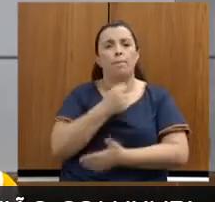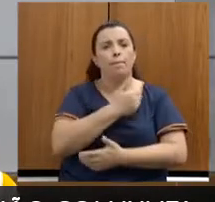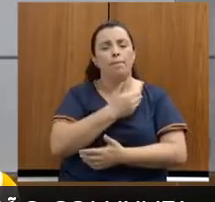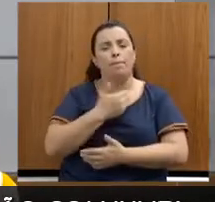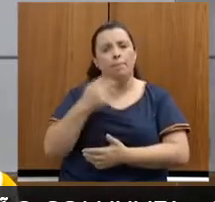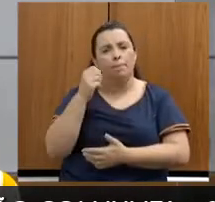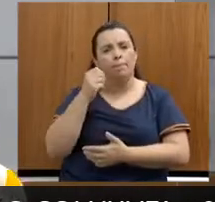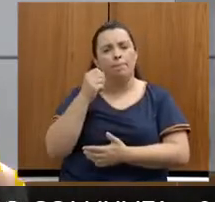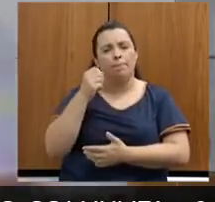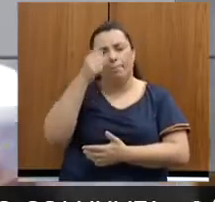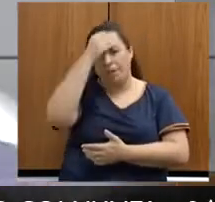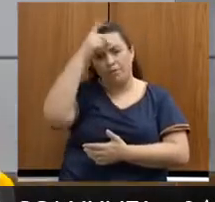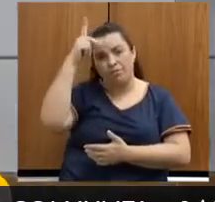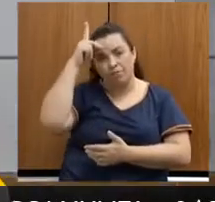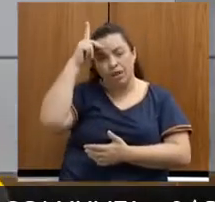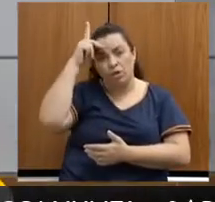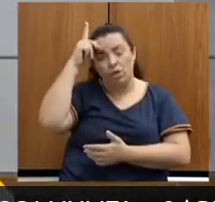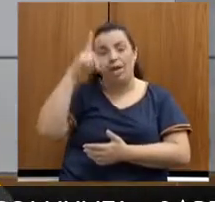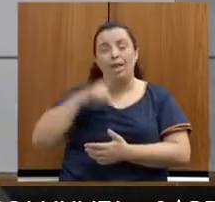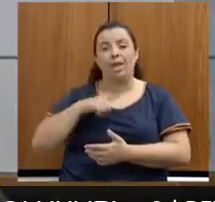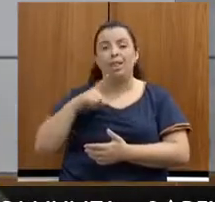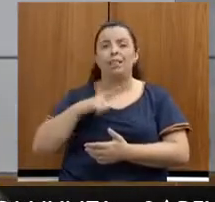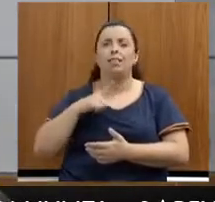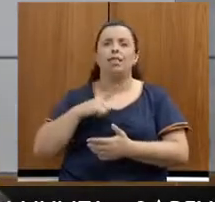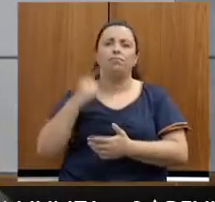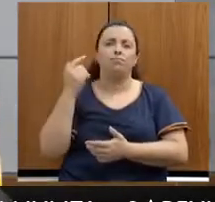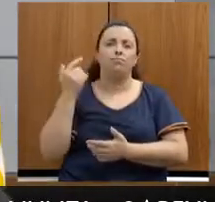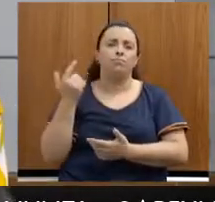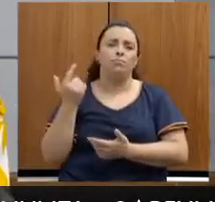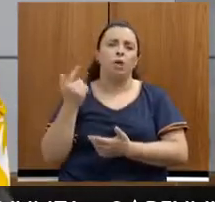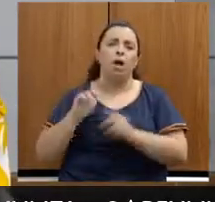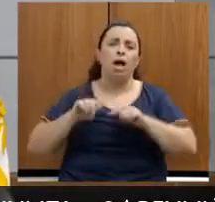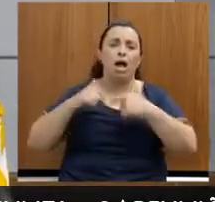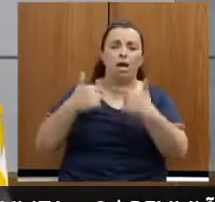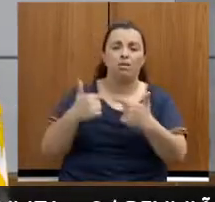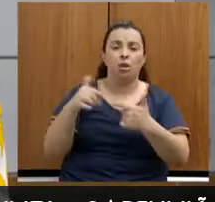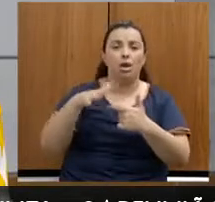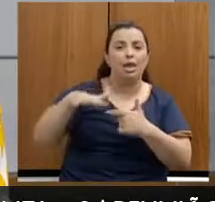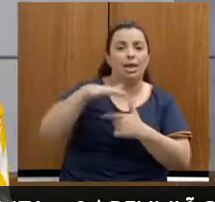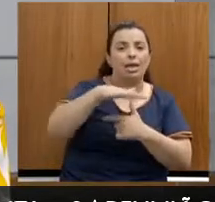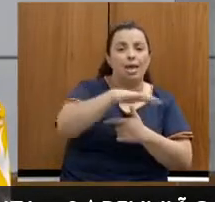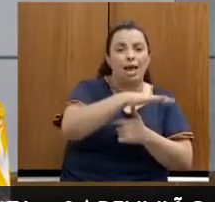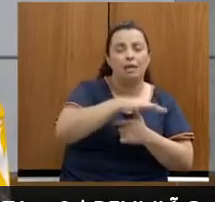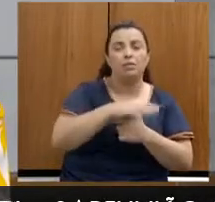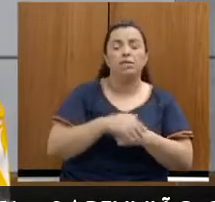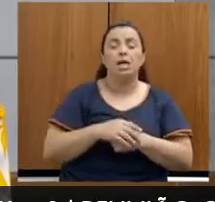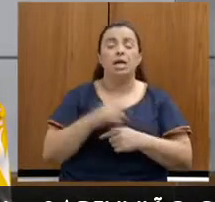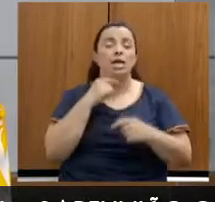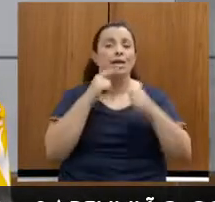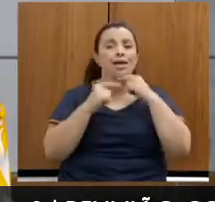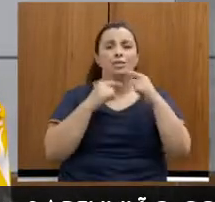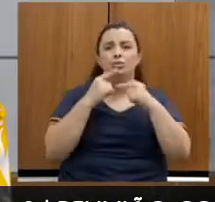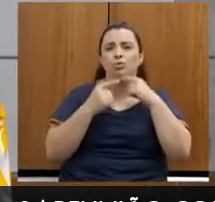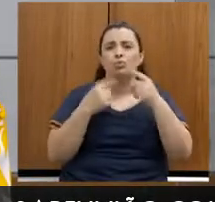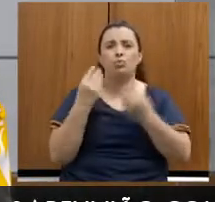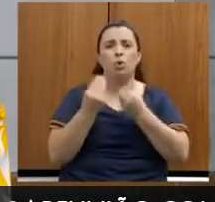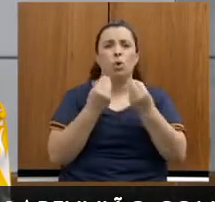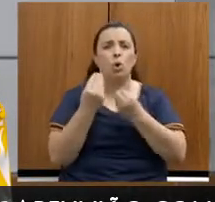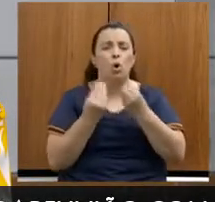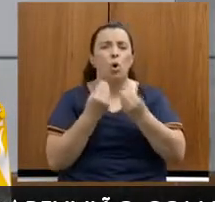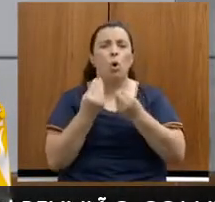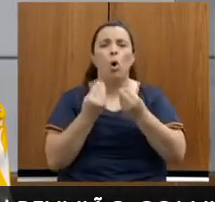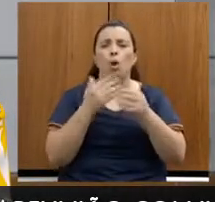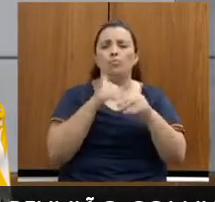áreas que, nos últimos anos, eram lideradas em nível federal. E as incertezas sobre a continuidade, cobertura, elegibilidade,